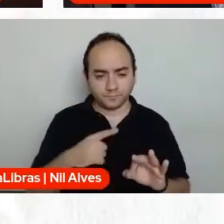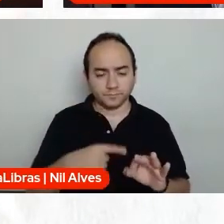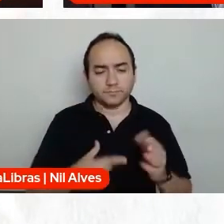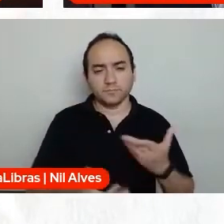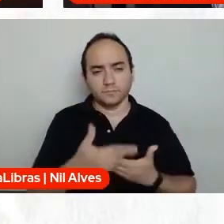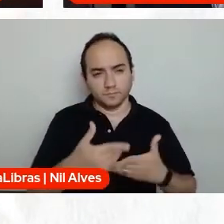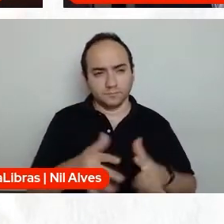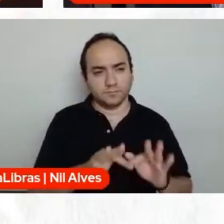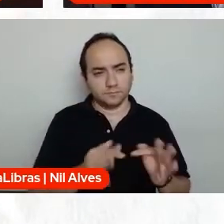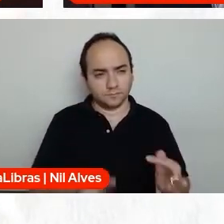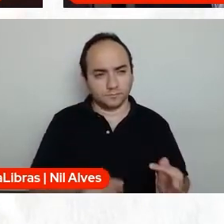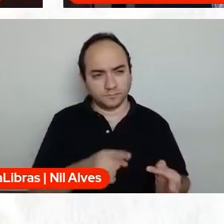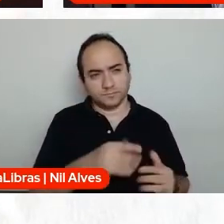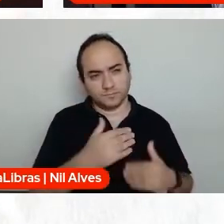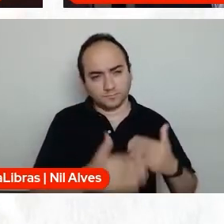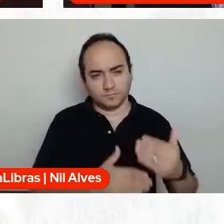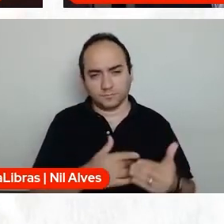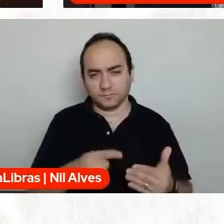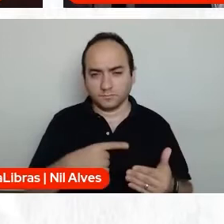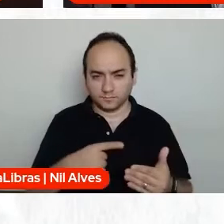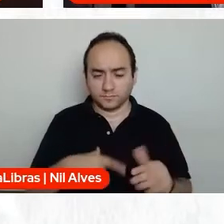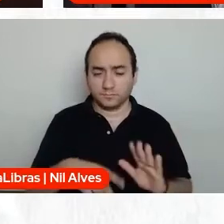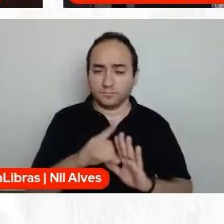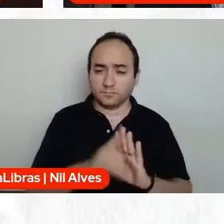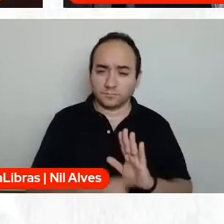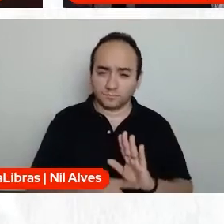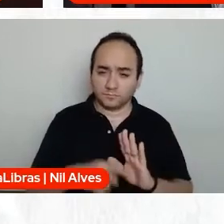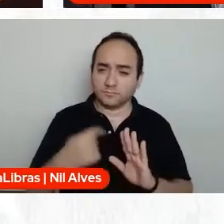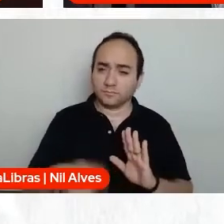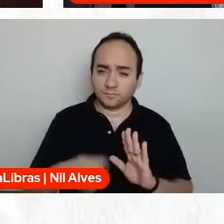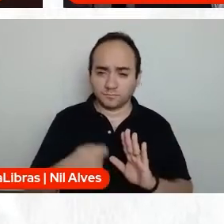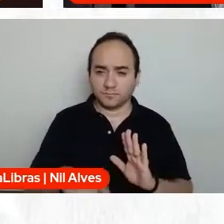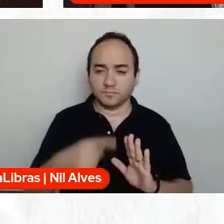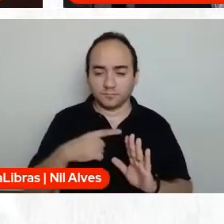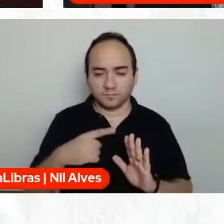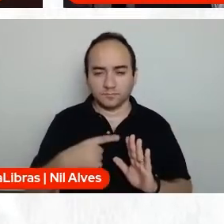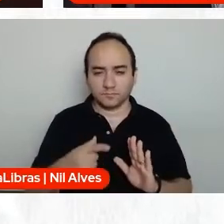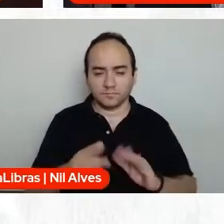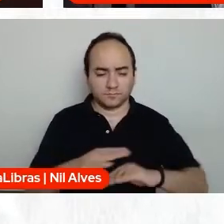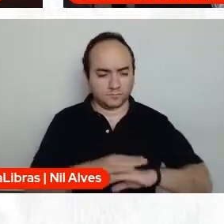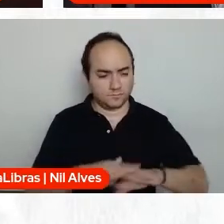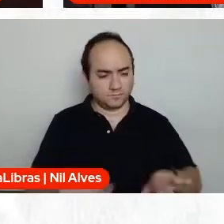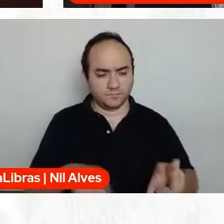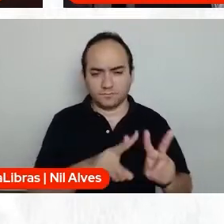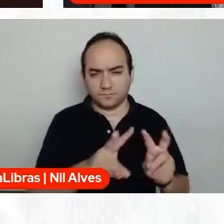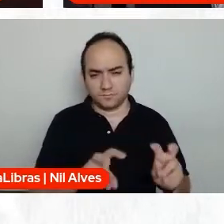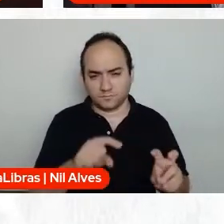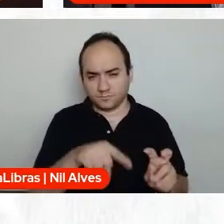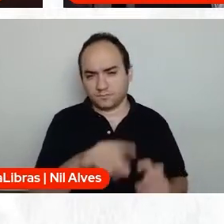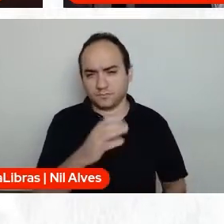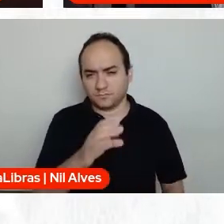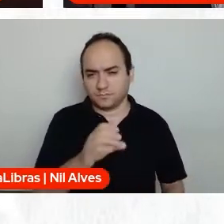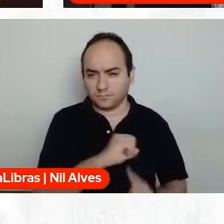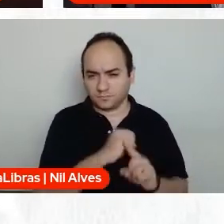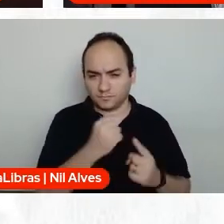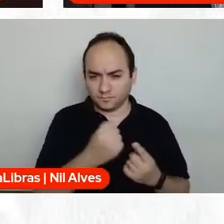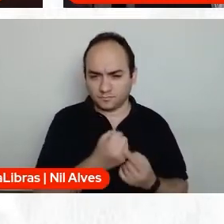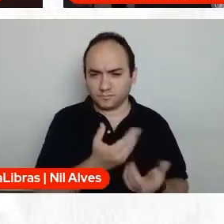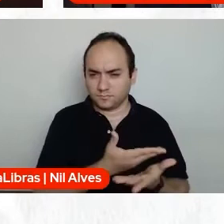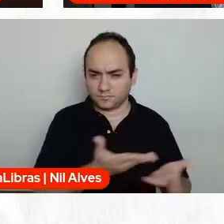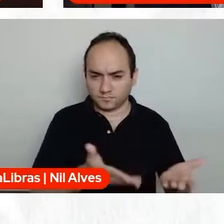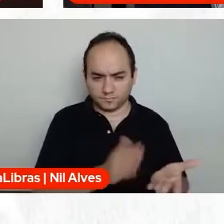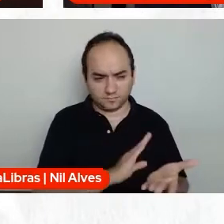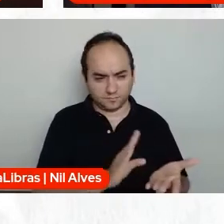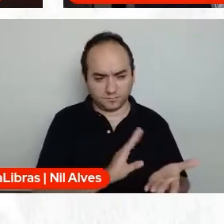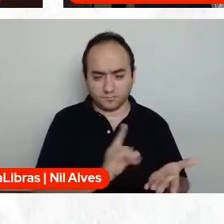se tem, né? Teria que ter esse direito e não somente nas aulas de ciências humanas, né? Passar por